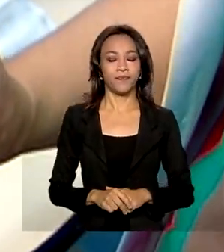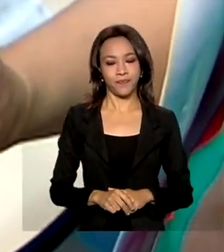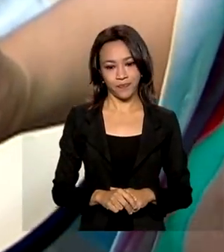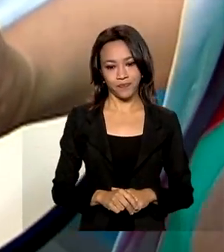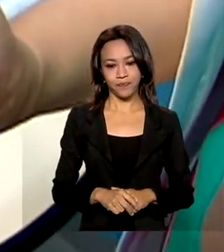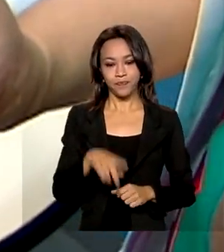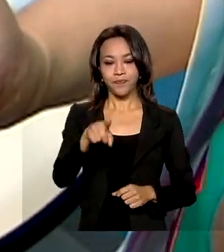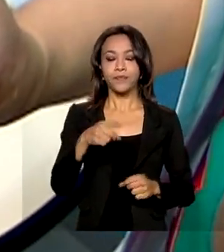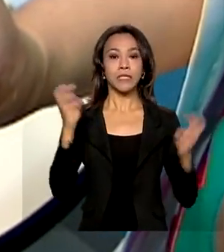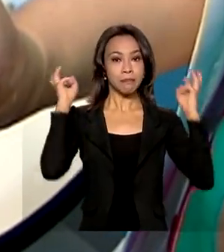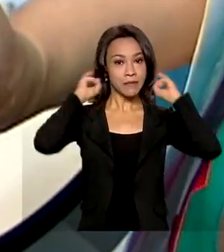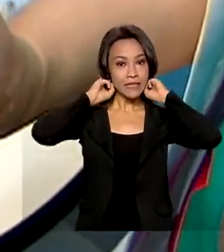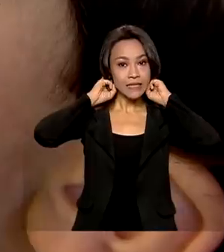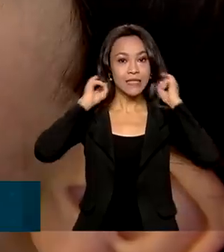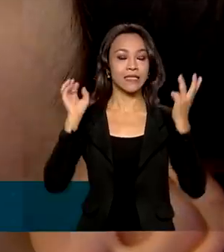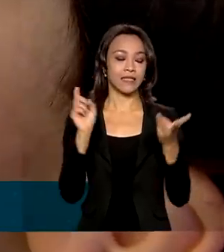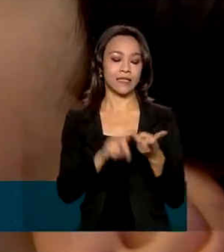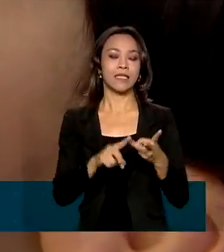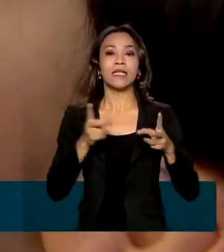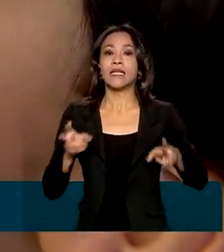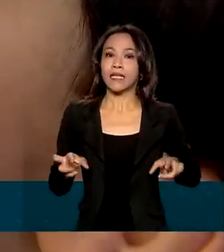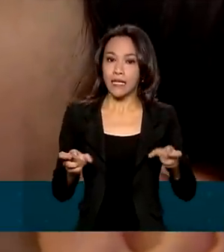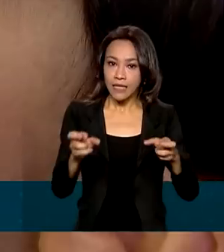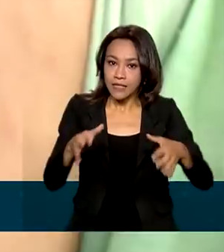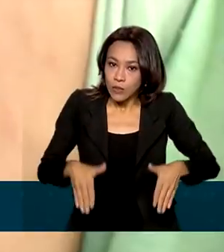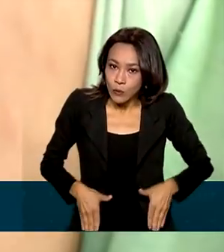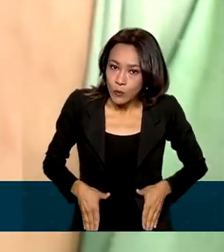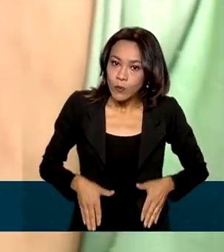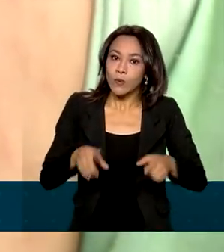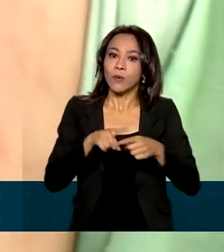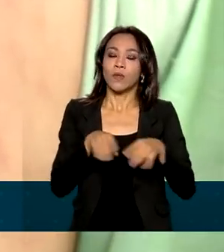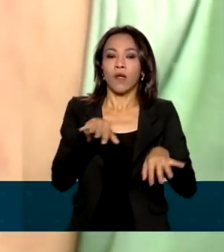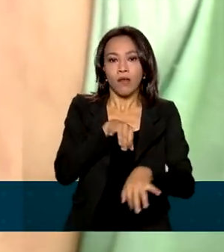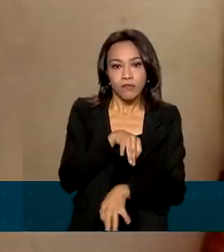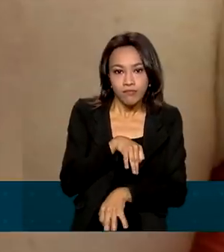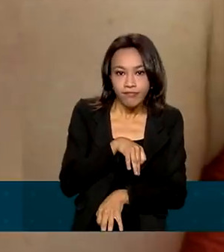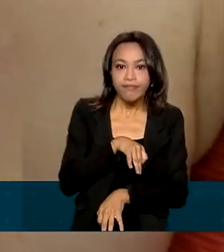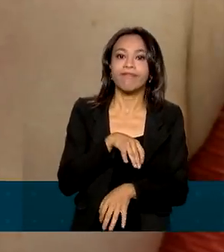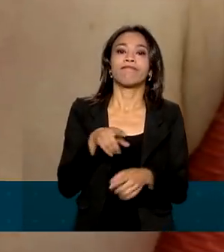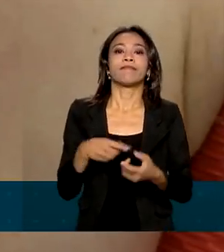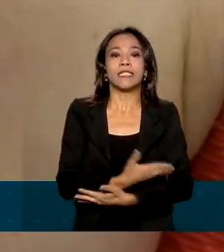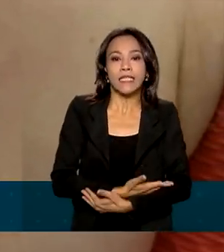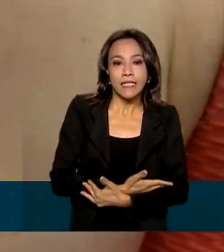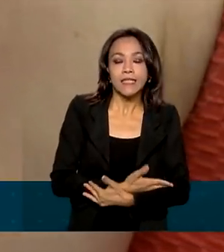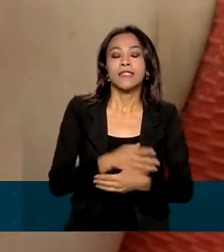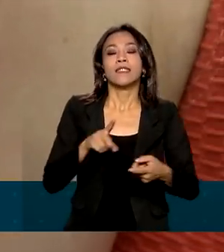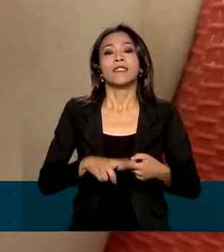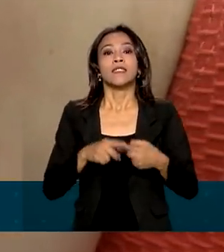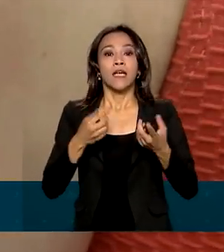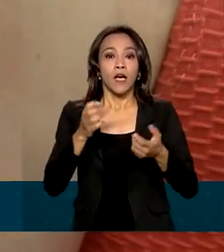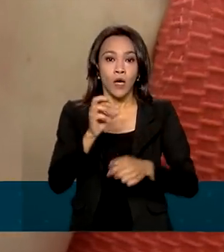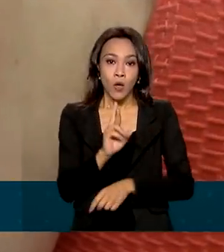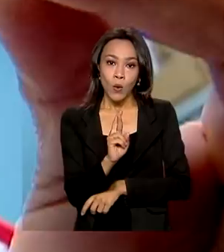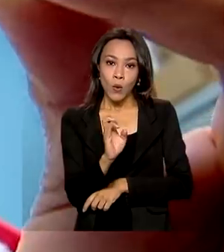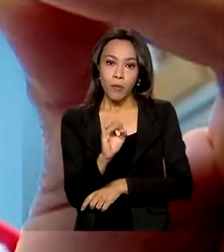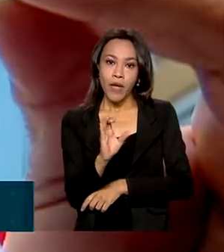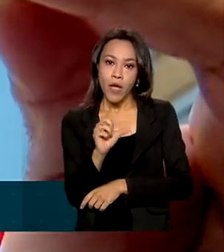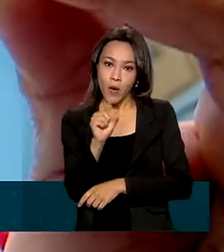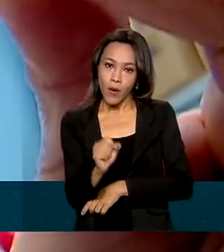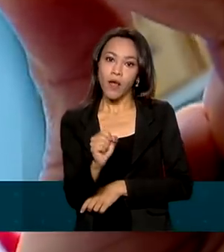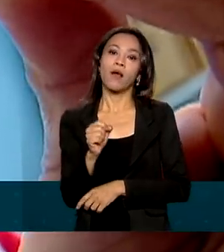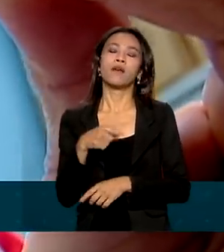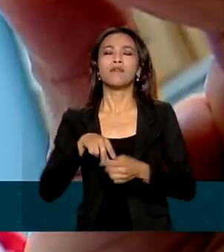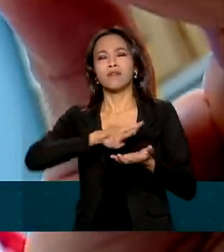Meningite, câncer de útero, paralisia infantil, hepatites, rubeula. 18 vacinas